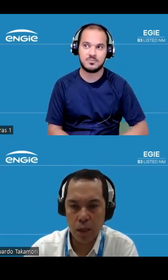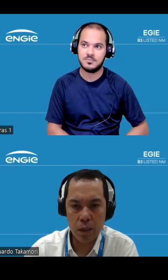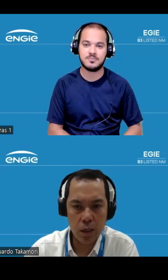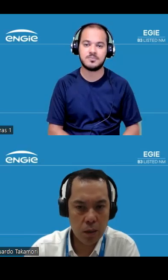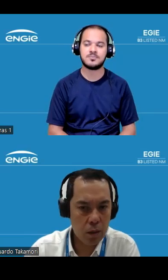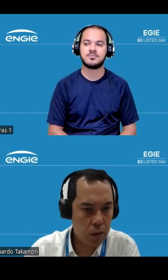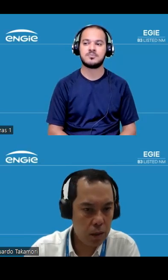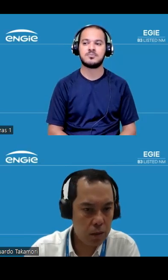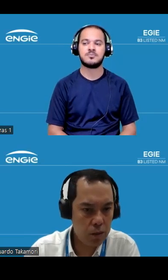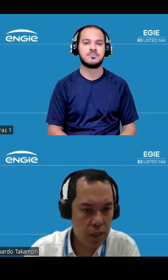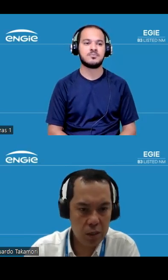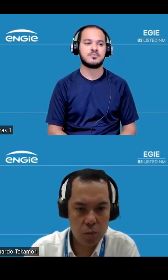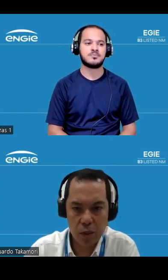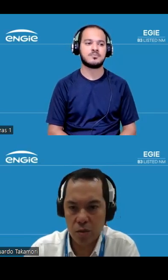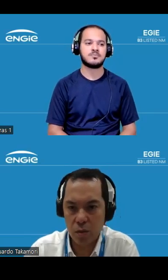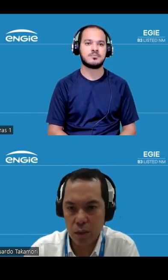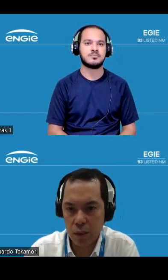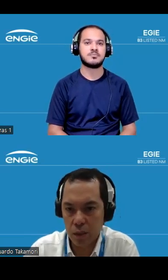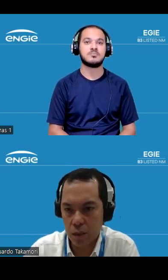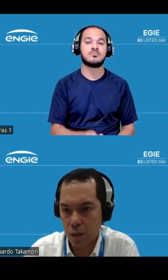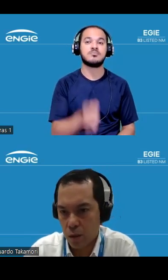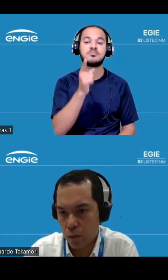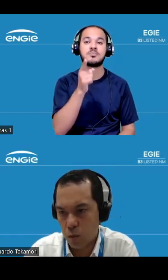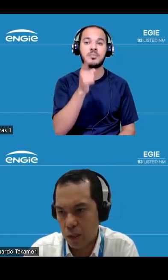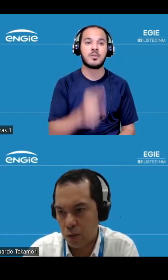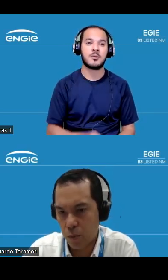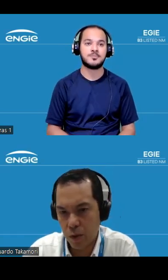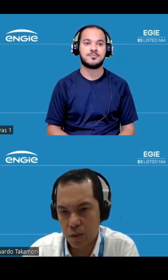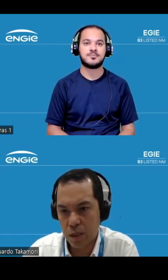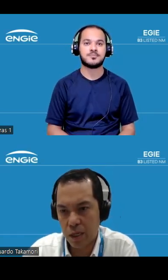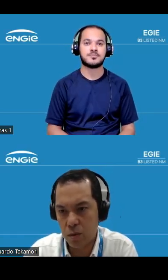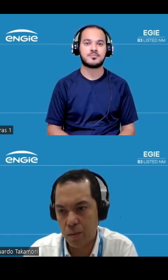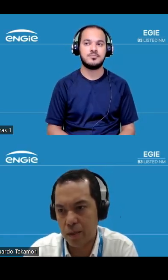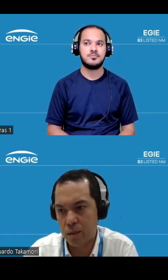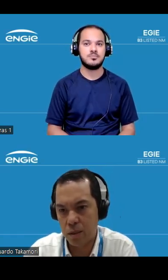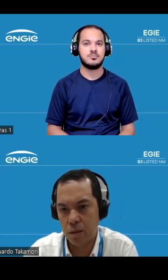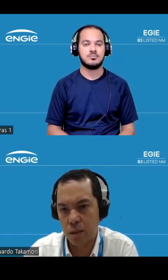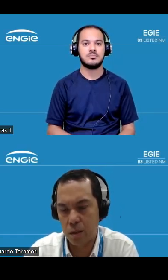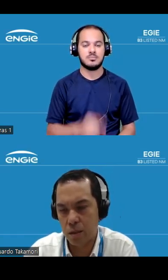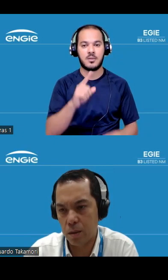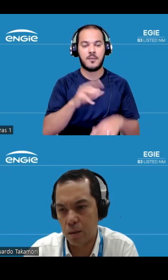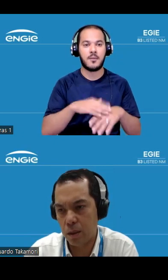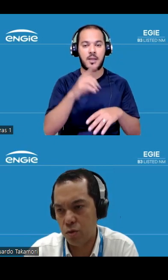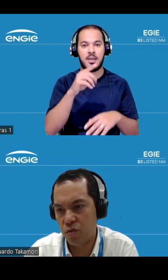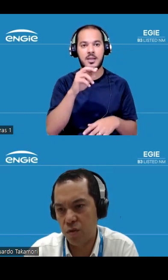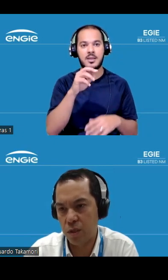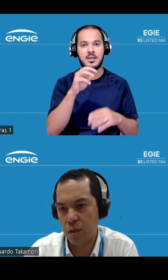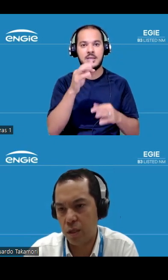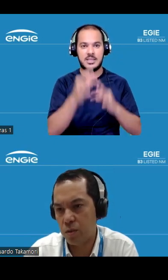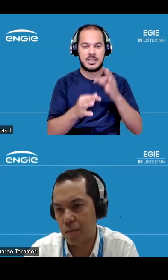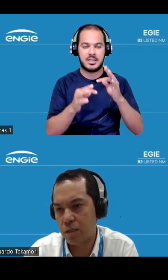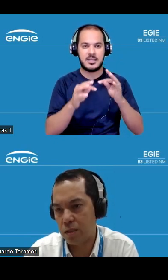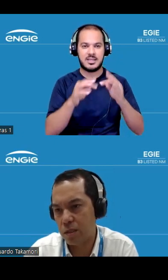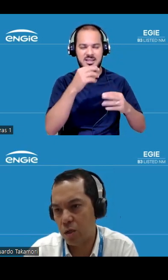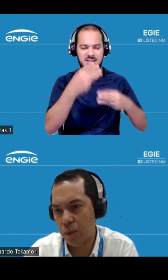aqui de receita operacional líquida acho que o maior destaque do trimestre que justifica